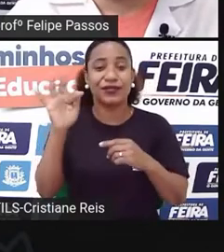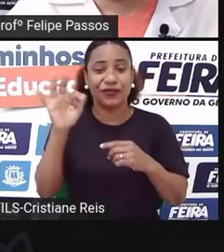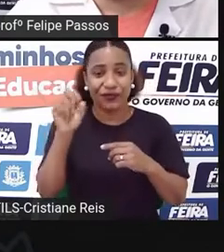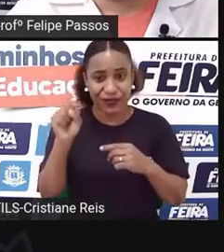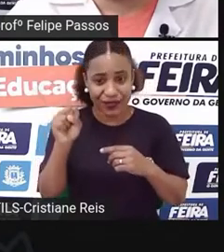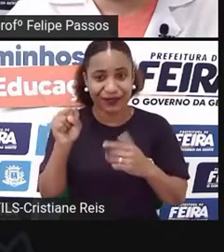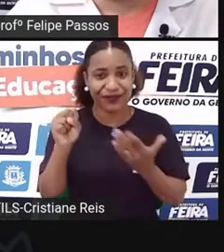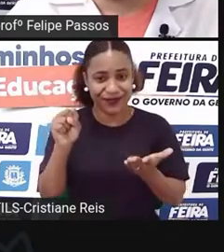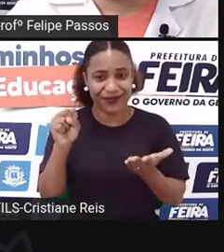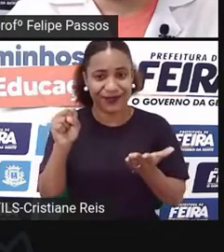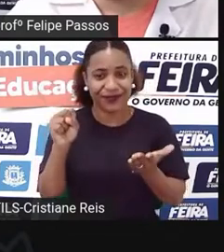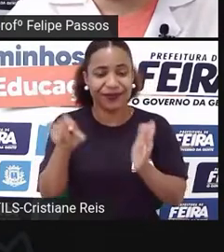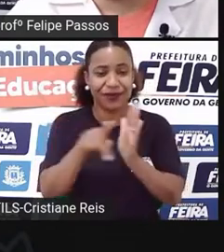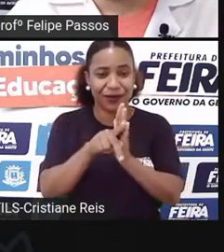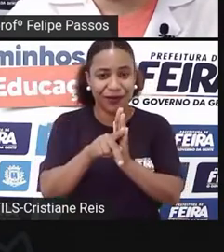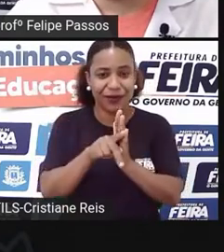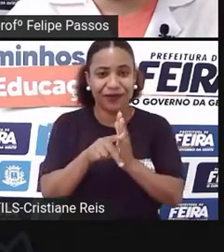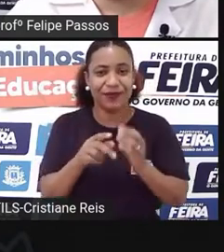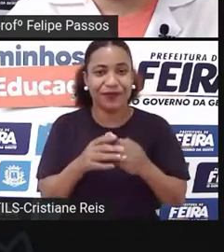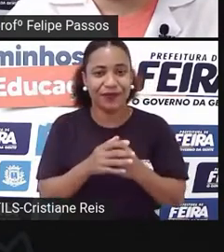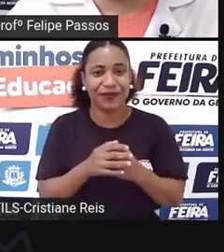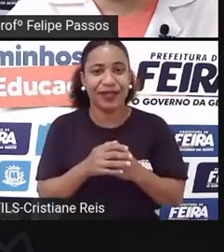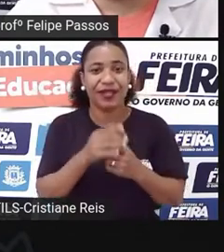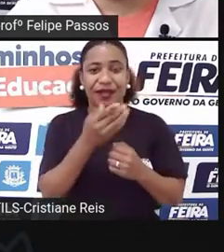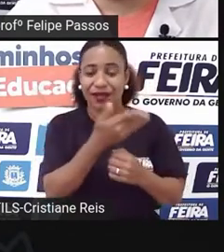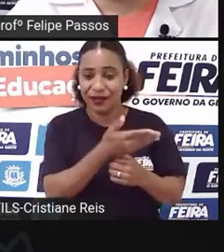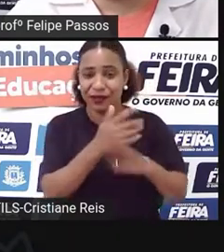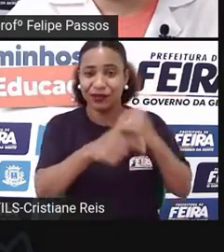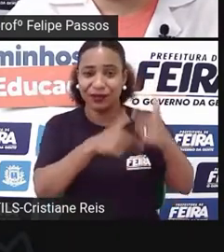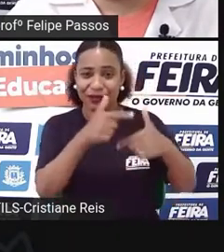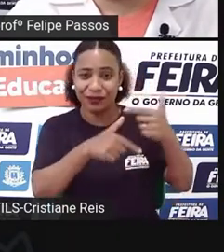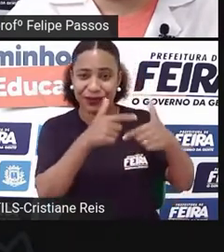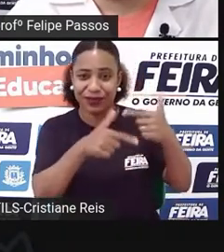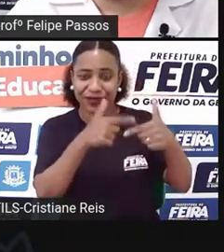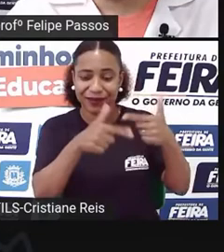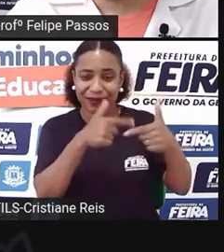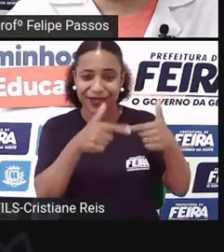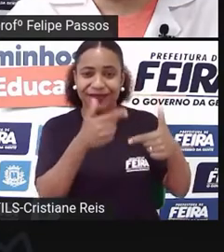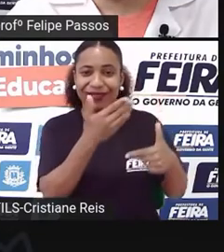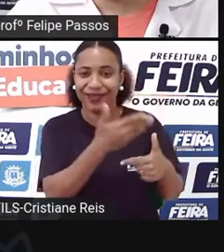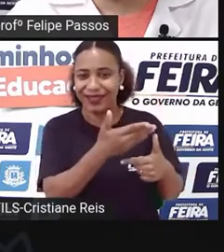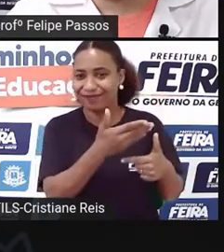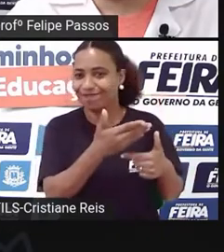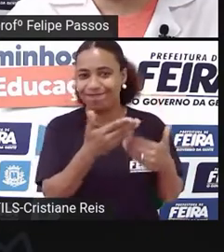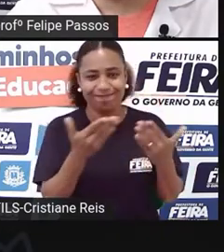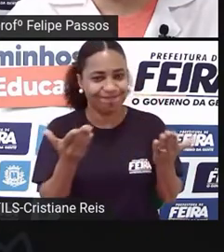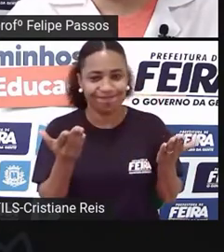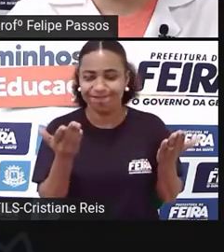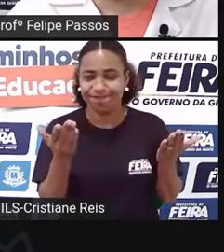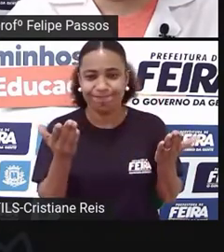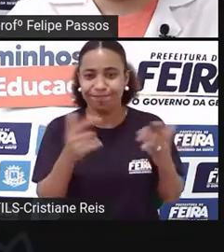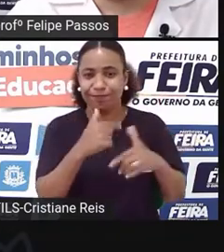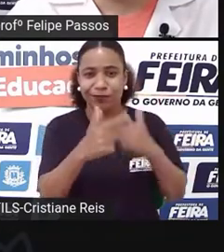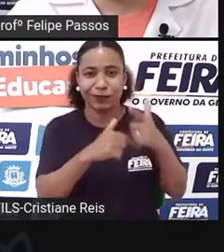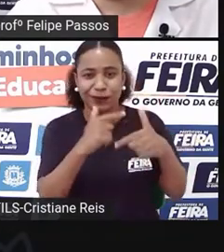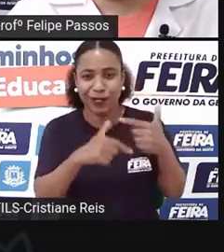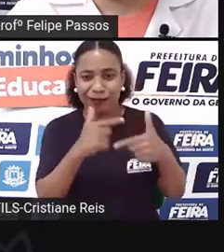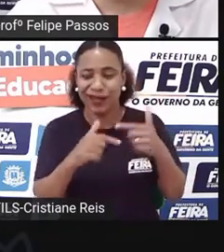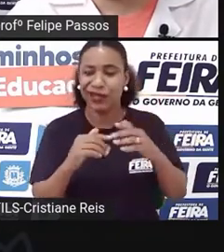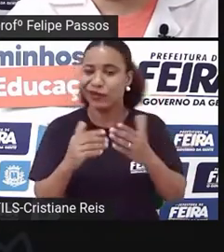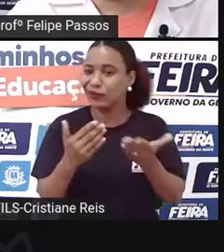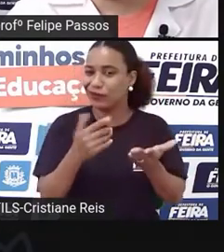forma com a finalidade do trabalho já não é mais viável pela própria evolução,